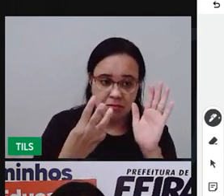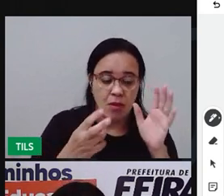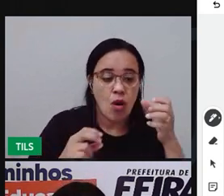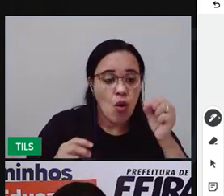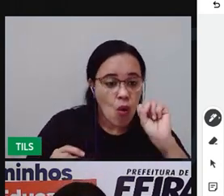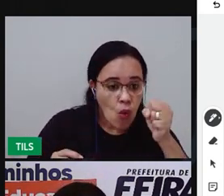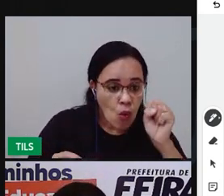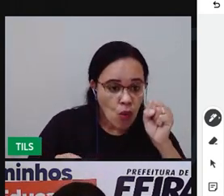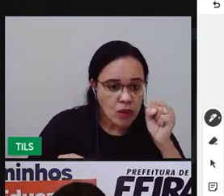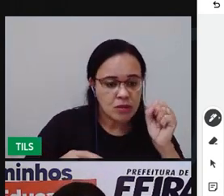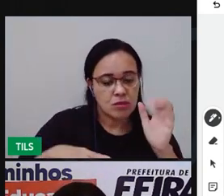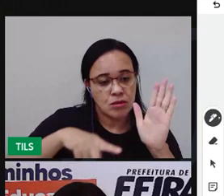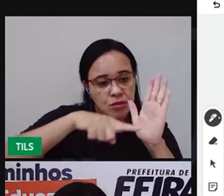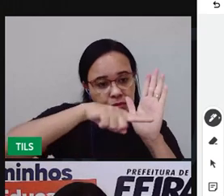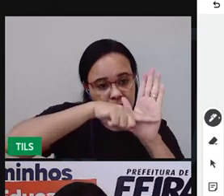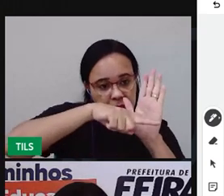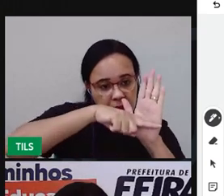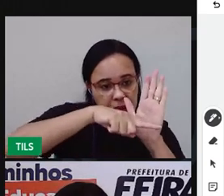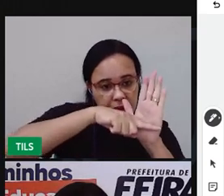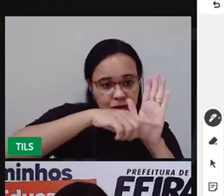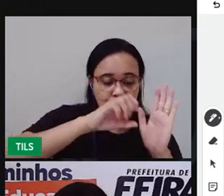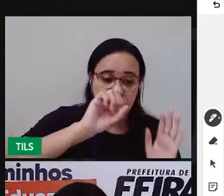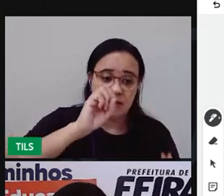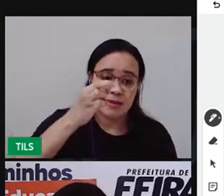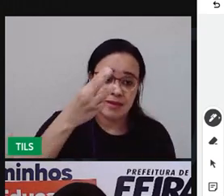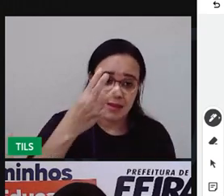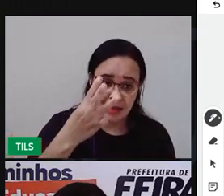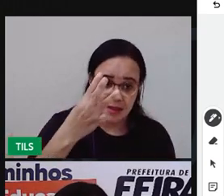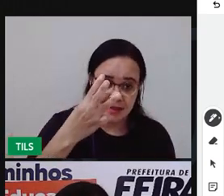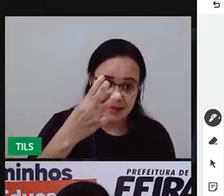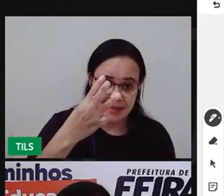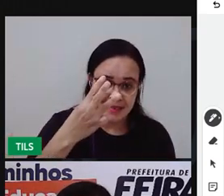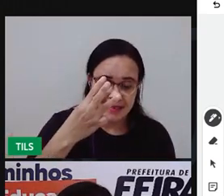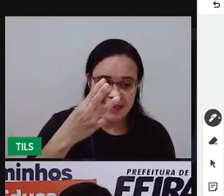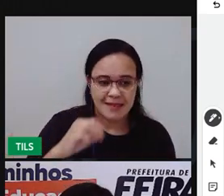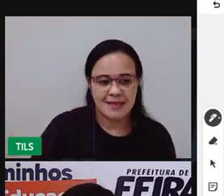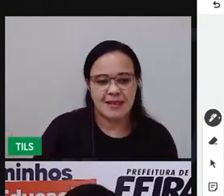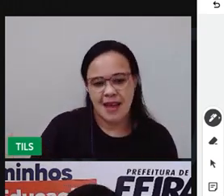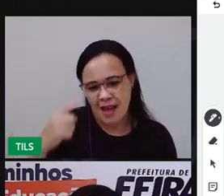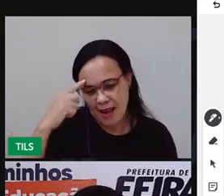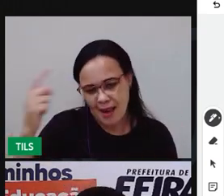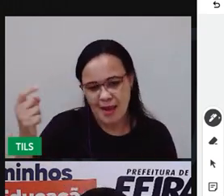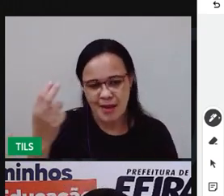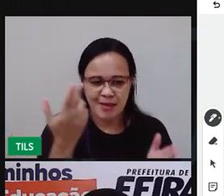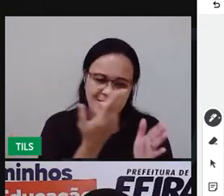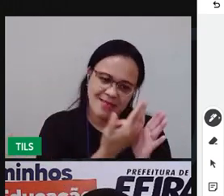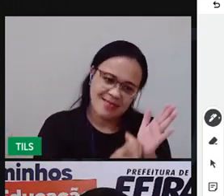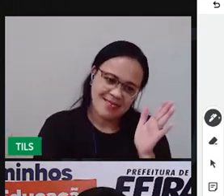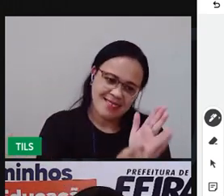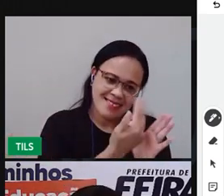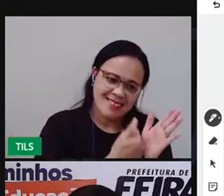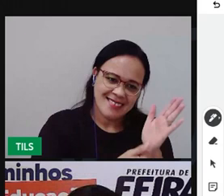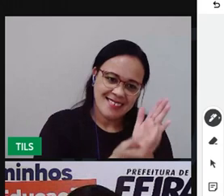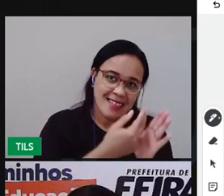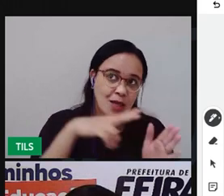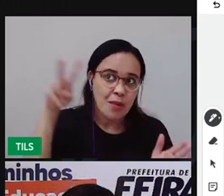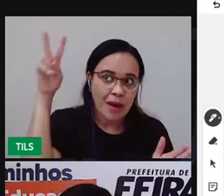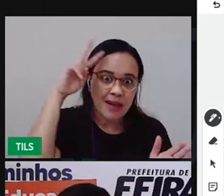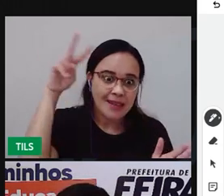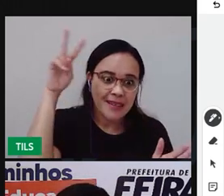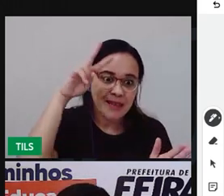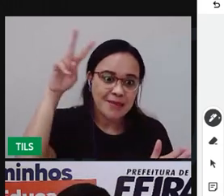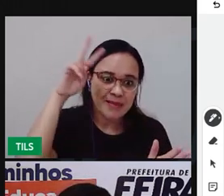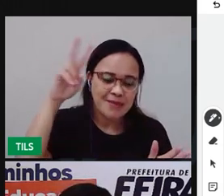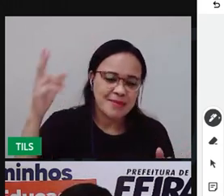fazer aqui desenhos para representar a quantidade do número oito e também do número três. Aqui do